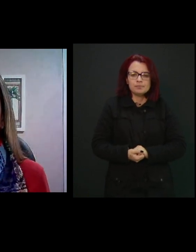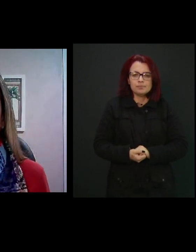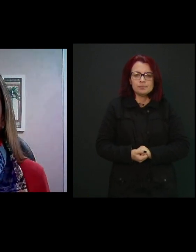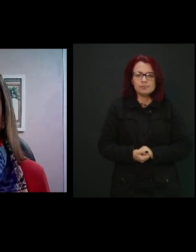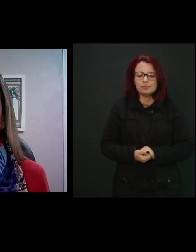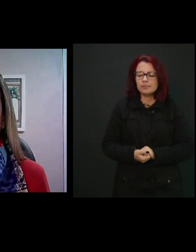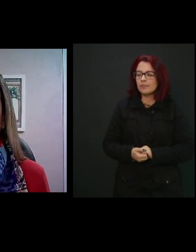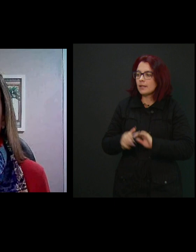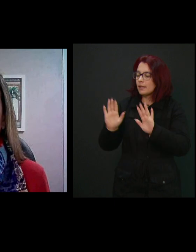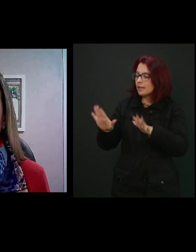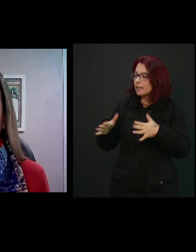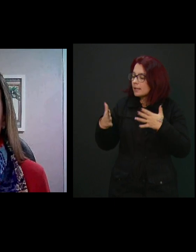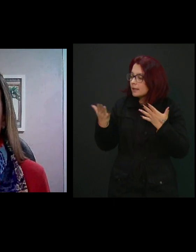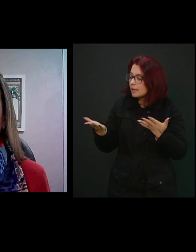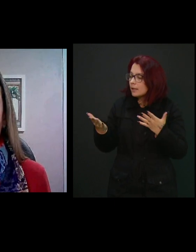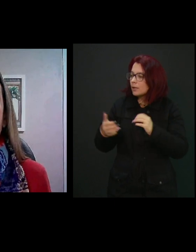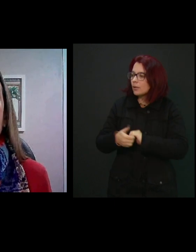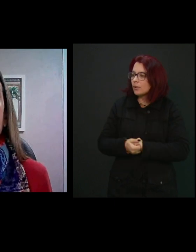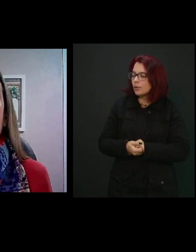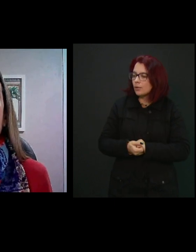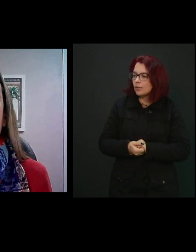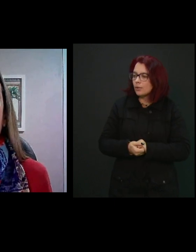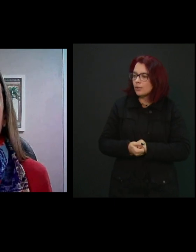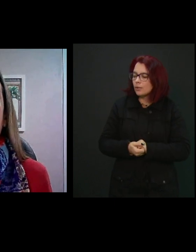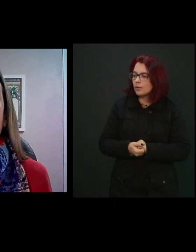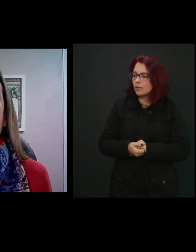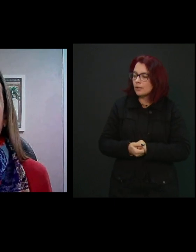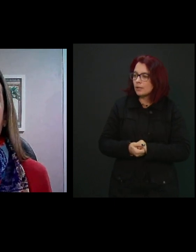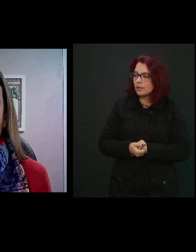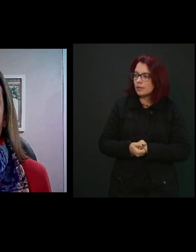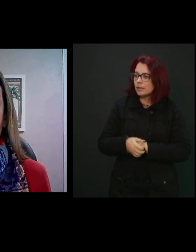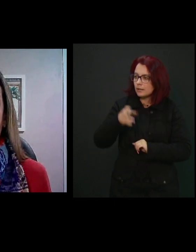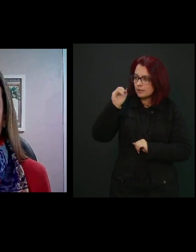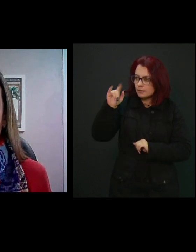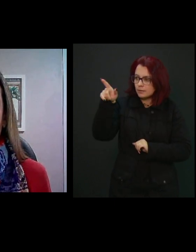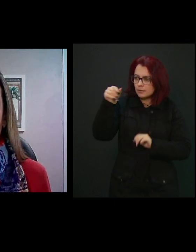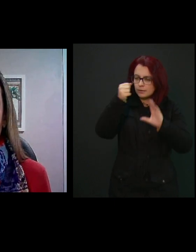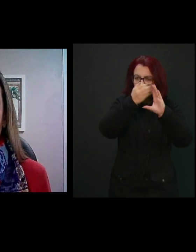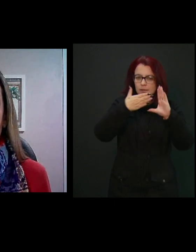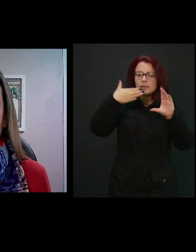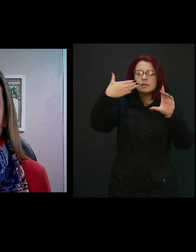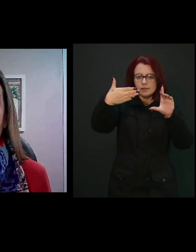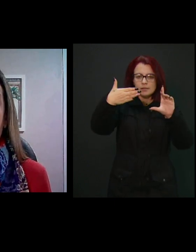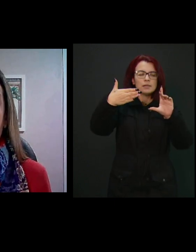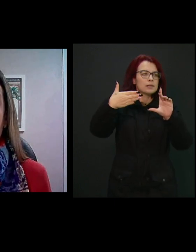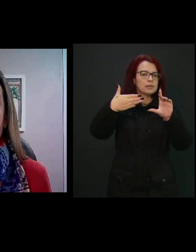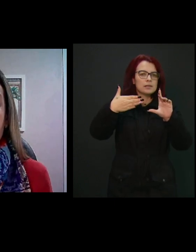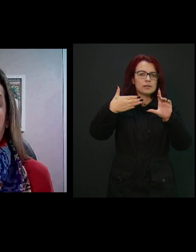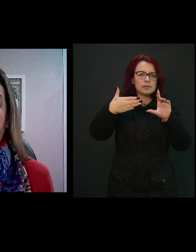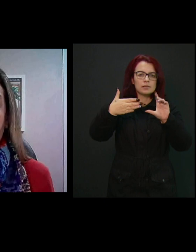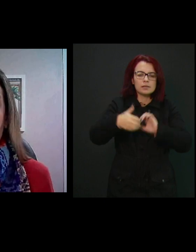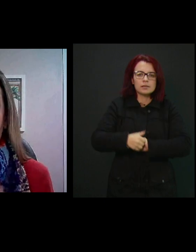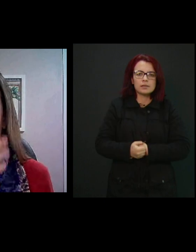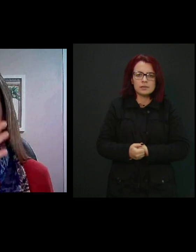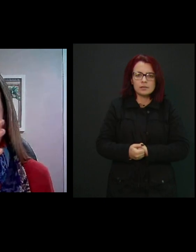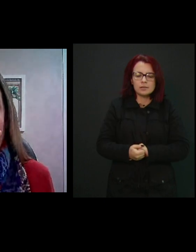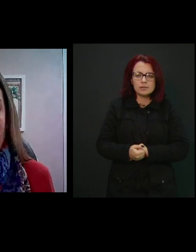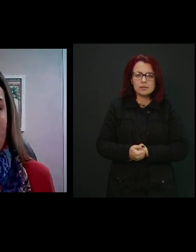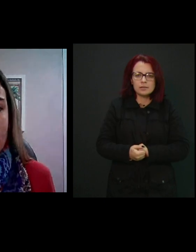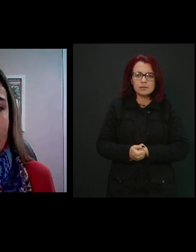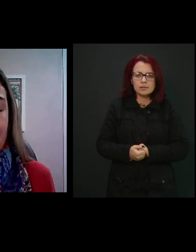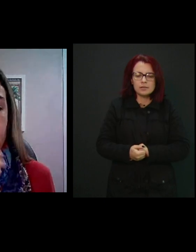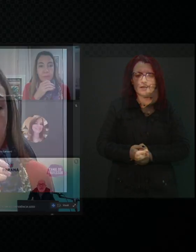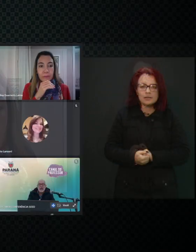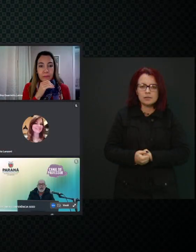Então, ali, se vocês puderem compartilhar os slides para a gente,